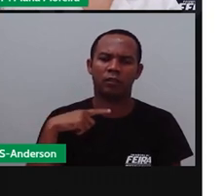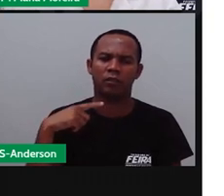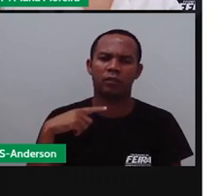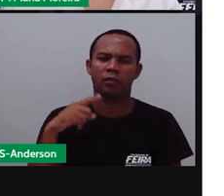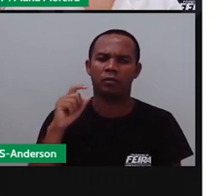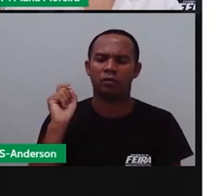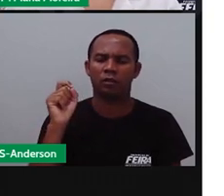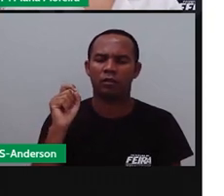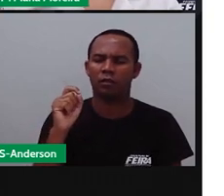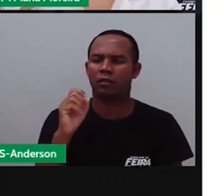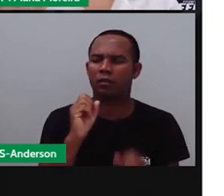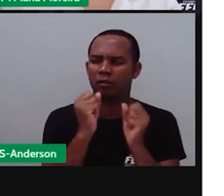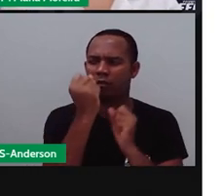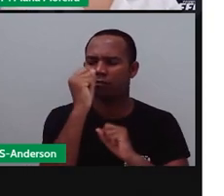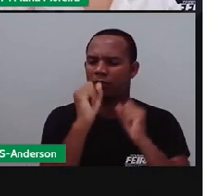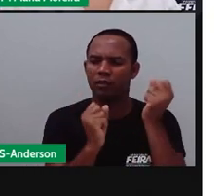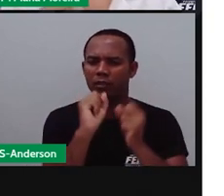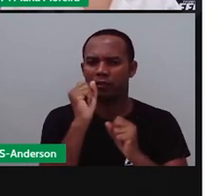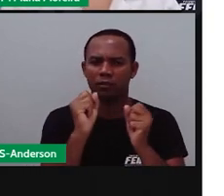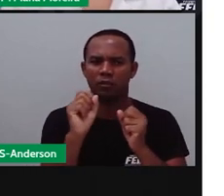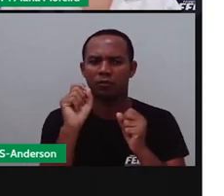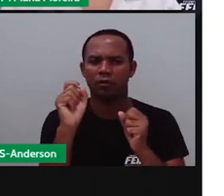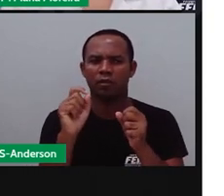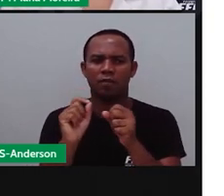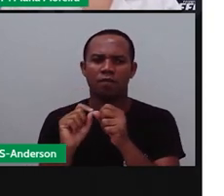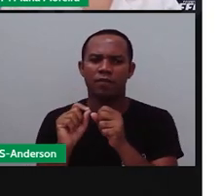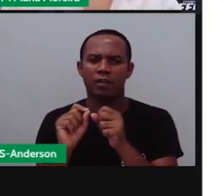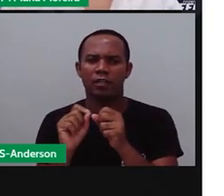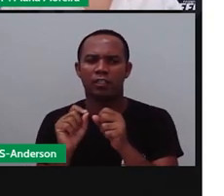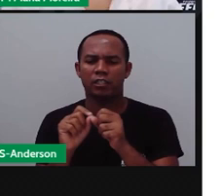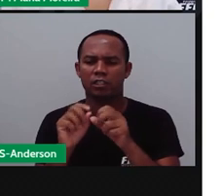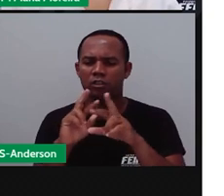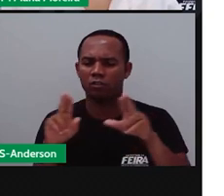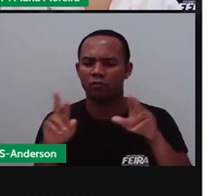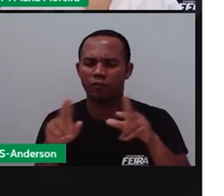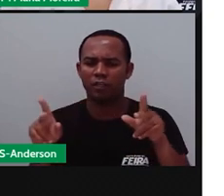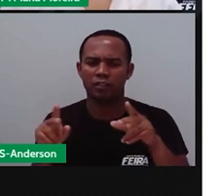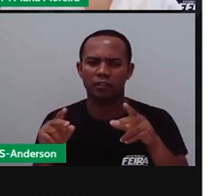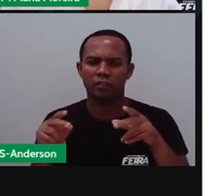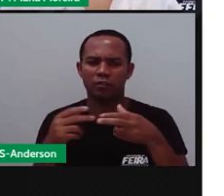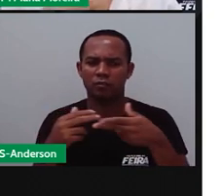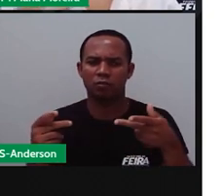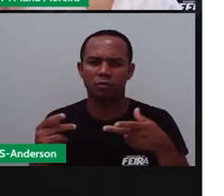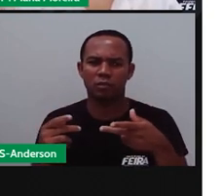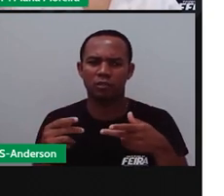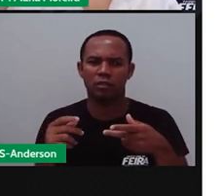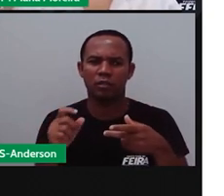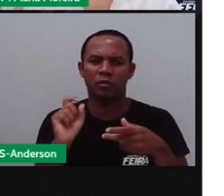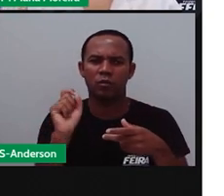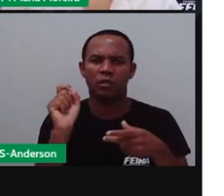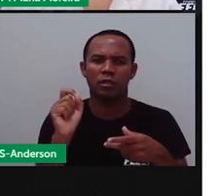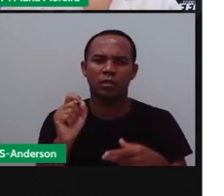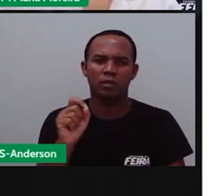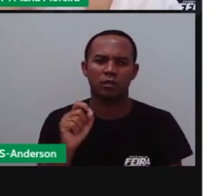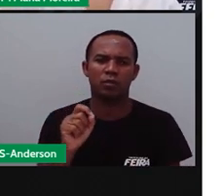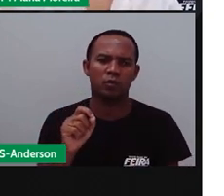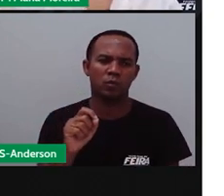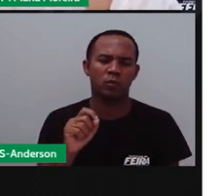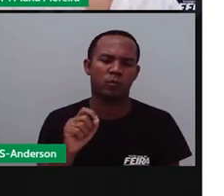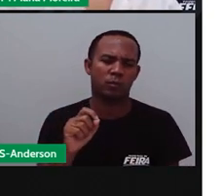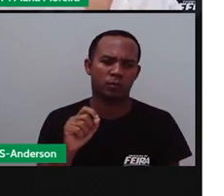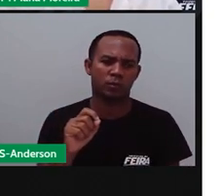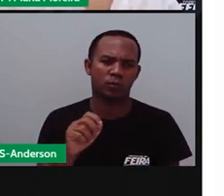buzeiro. Eles fazem várias coisas justamente com um bu, que é uma fruta que é comum aqui para a gente, né? Que a gente